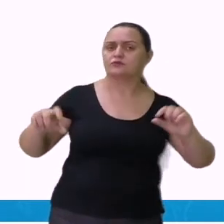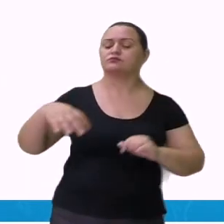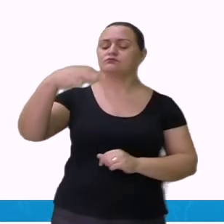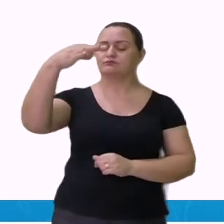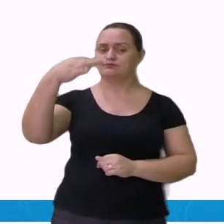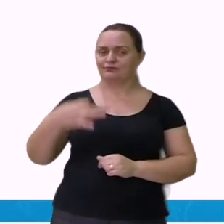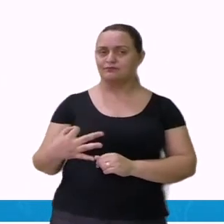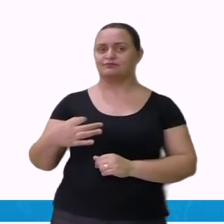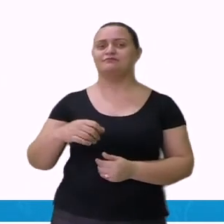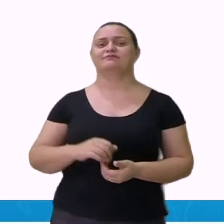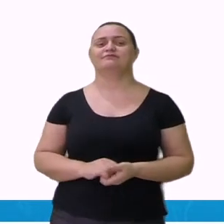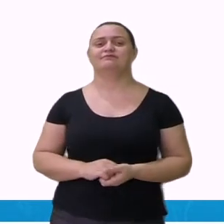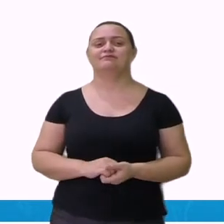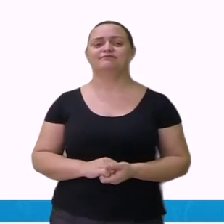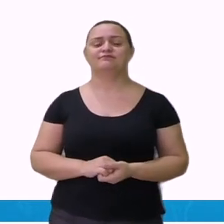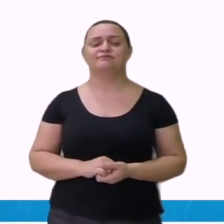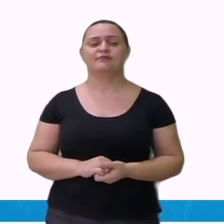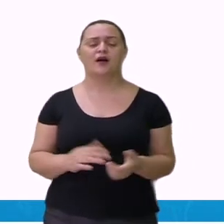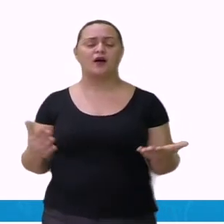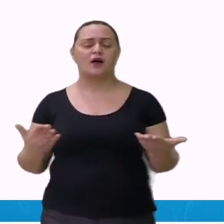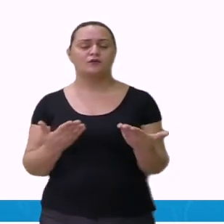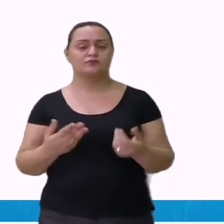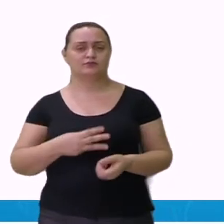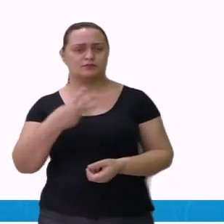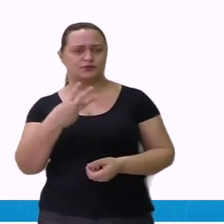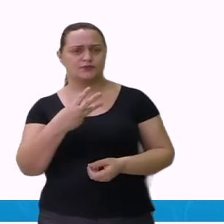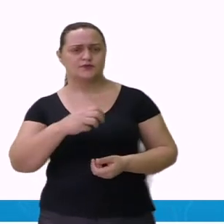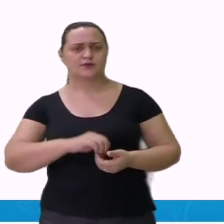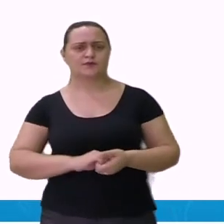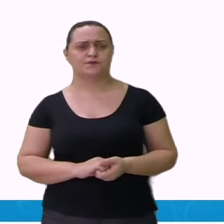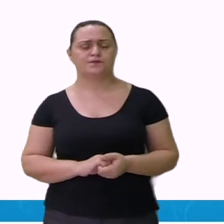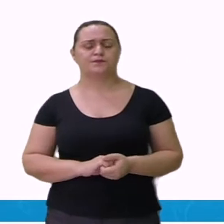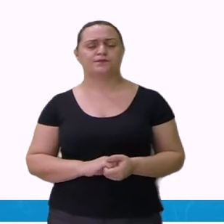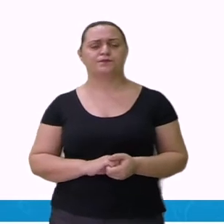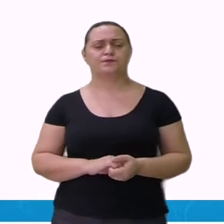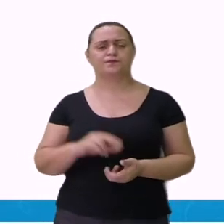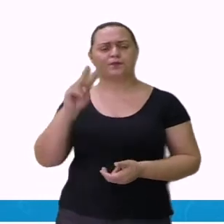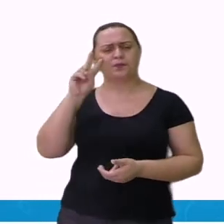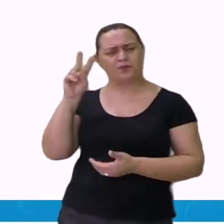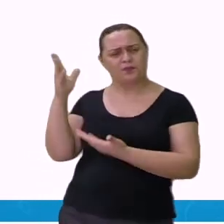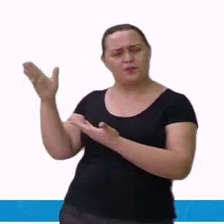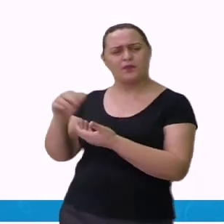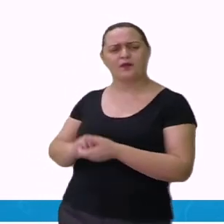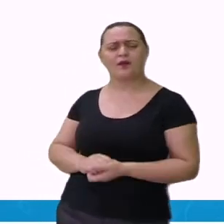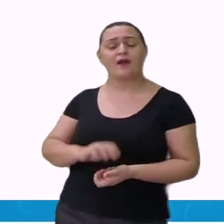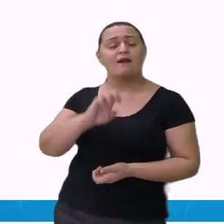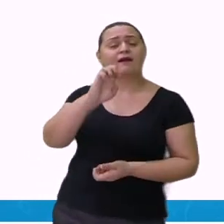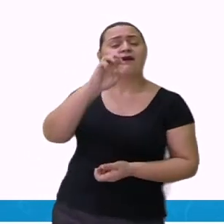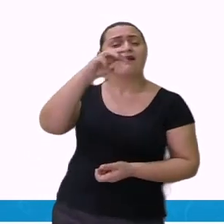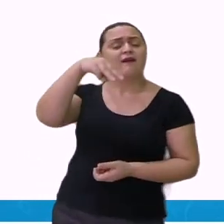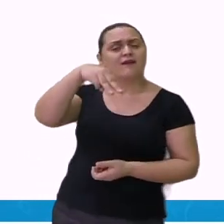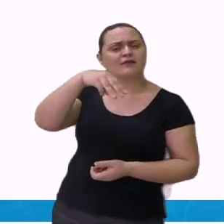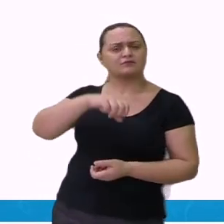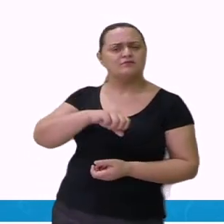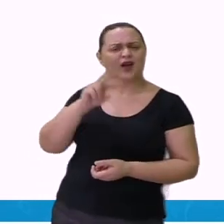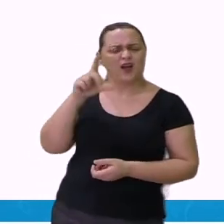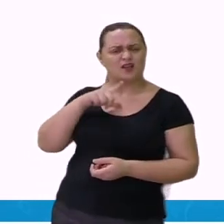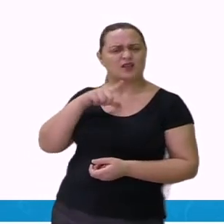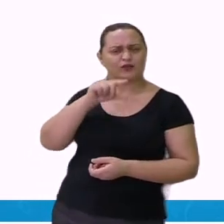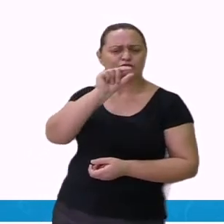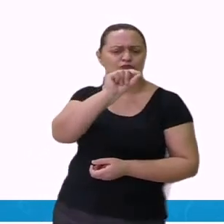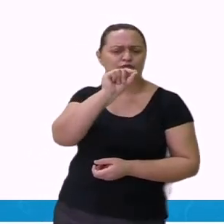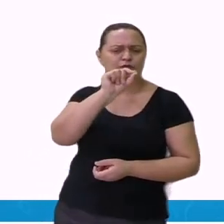Terceira questão. Em o prazer pela leitura, o